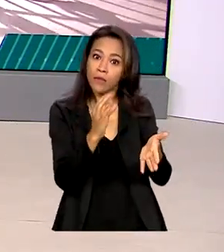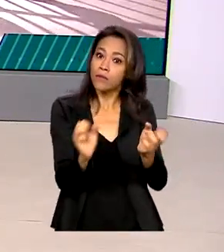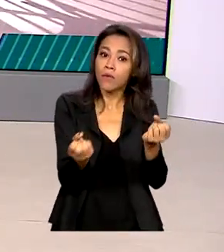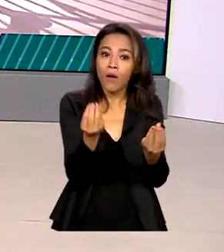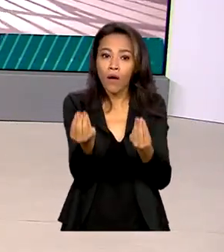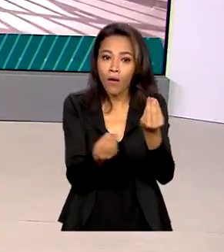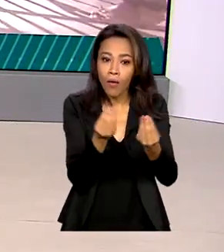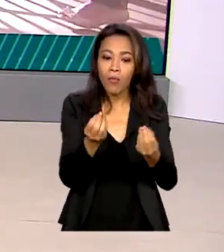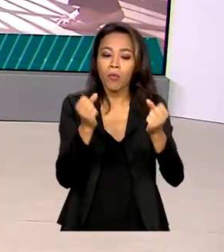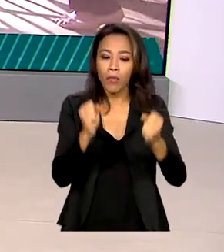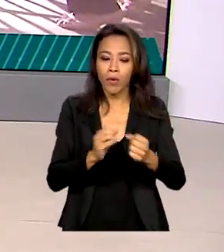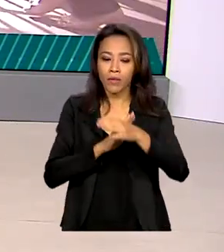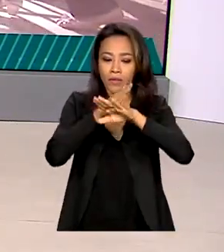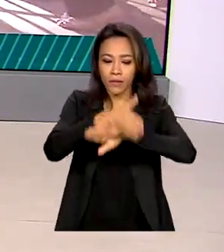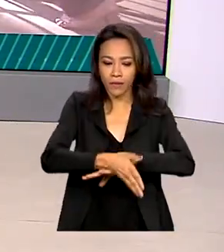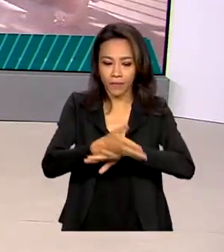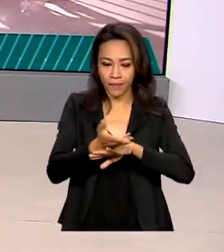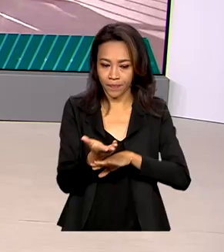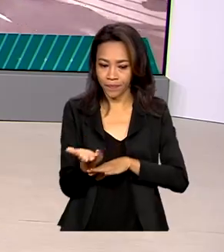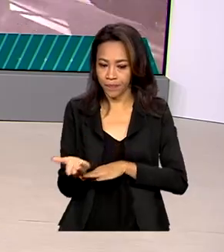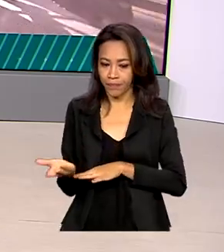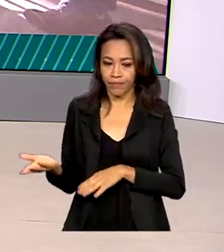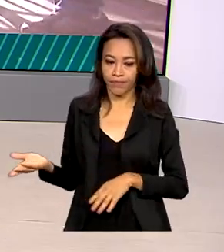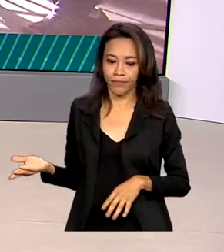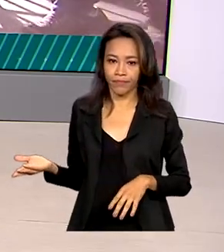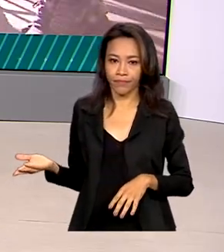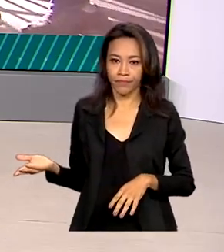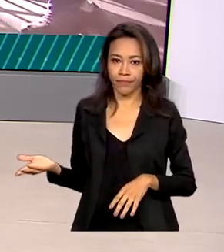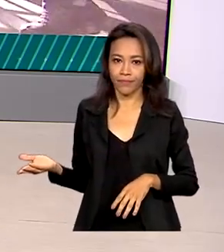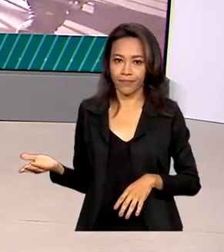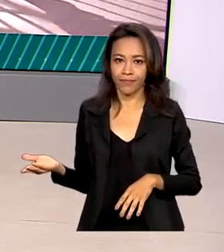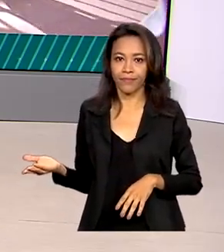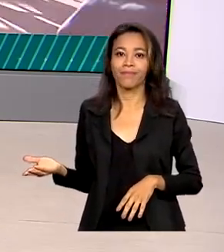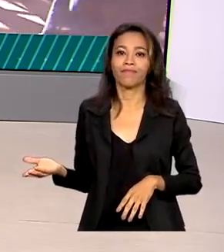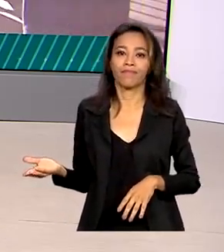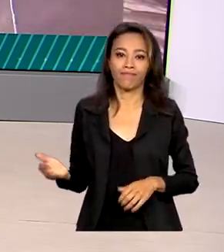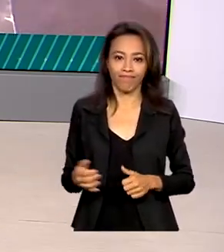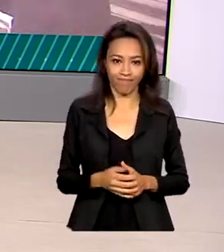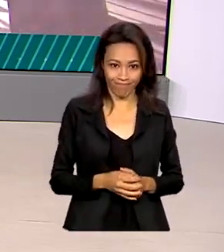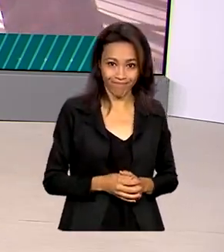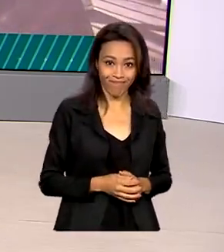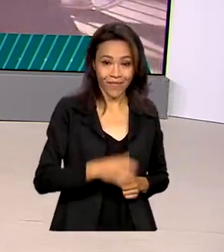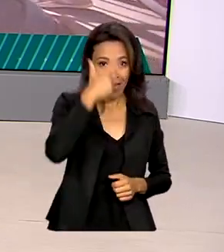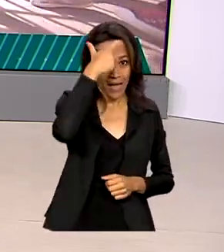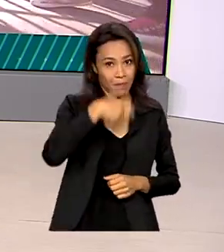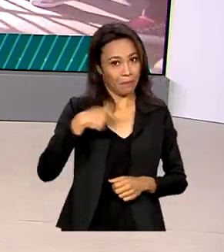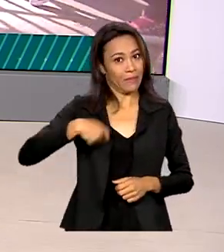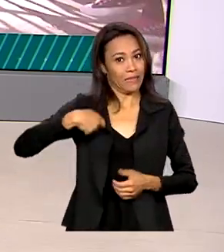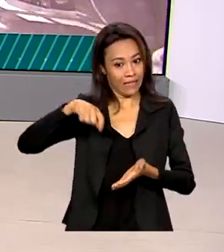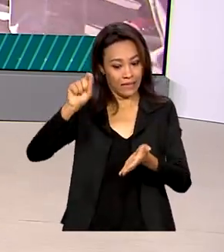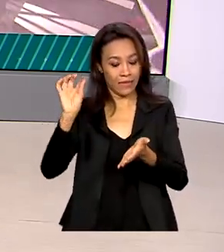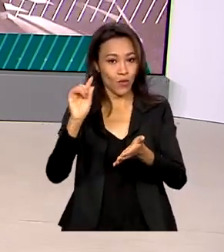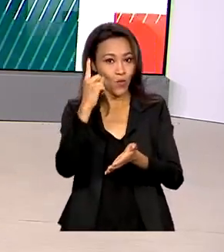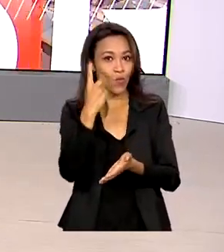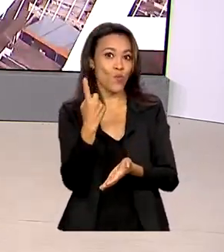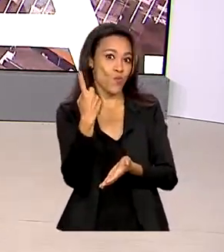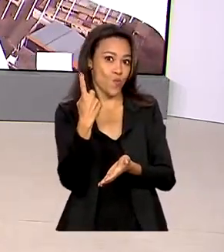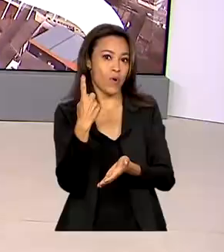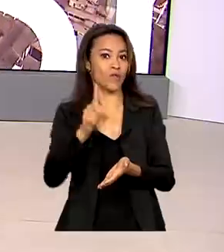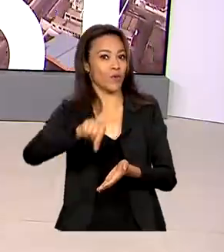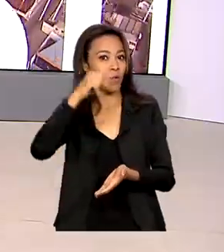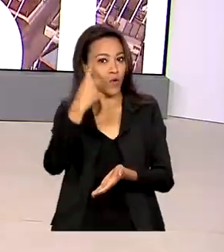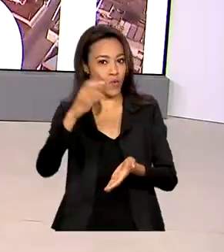feitas no endereço mapas.cultura.gov.br. A candidata deverá inscrever somente uma obra